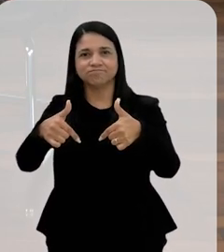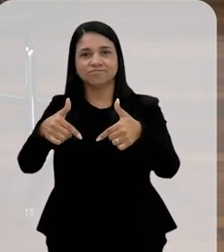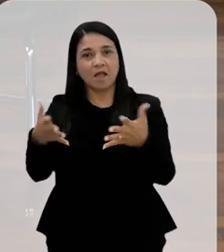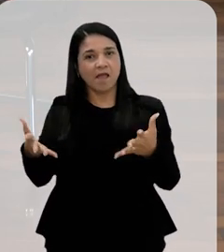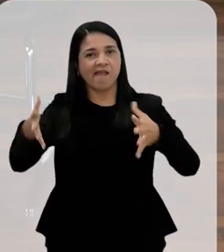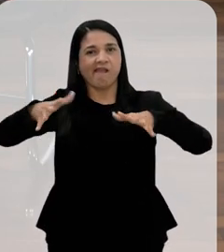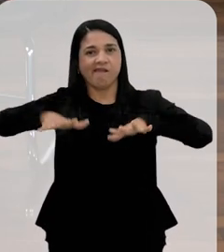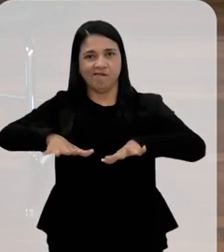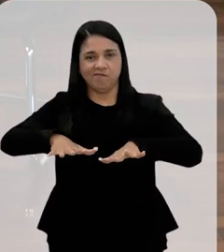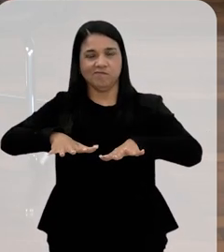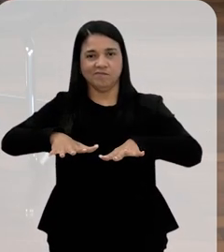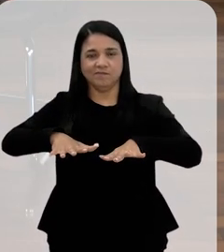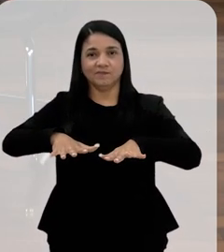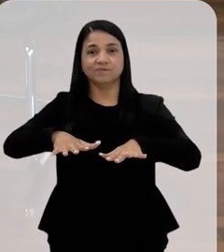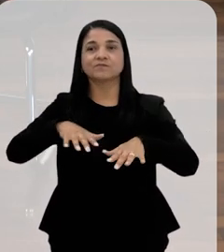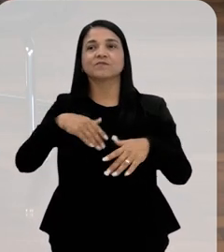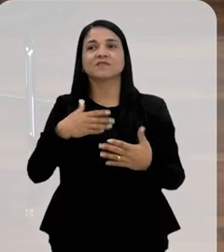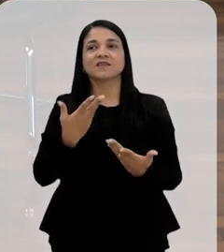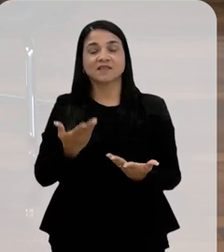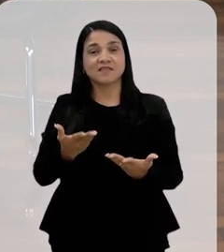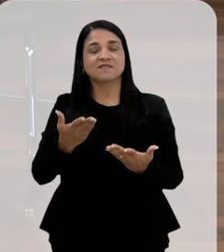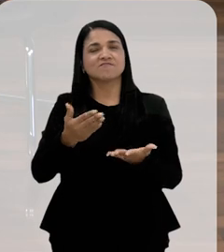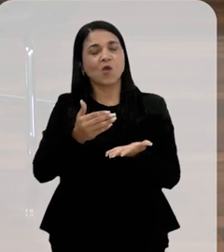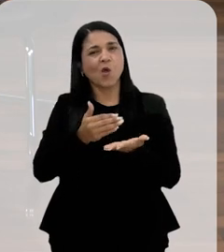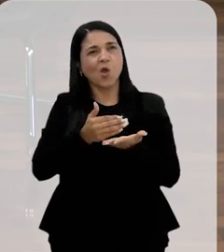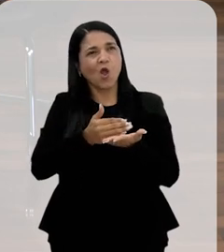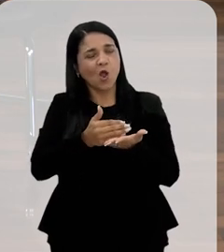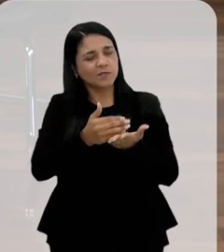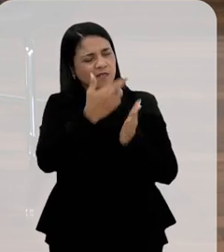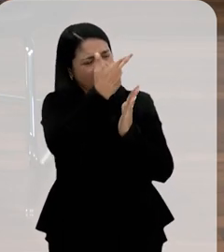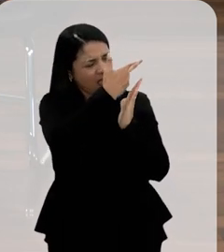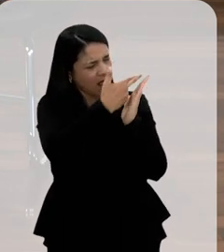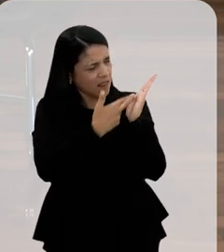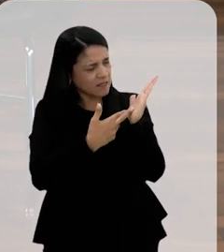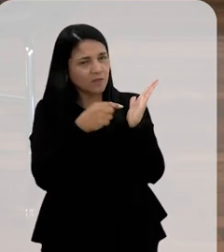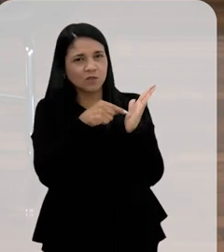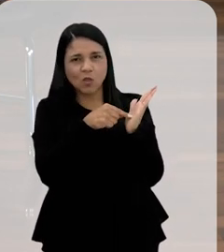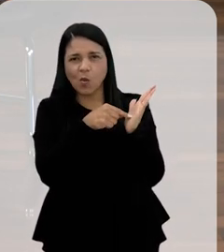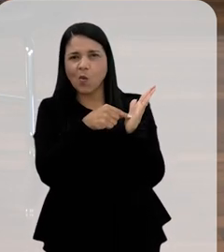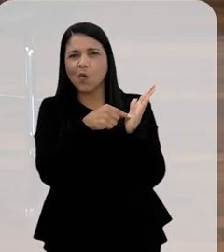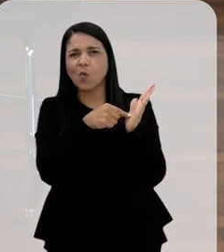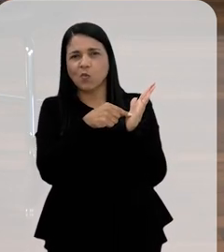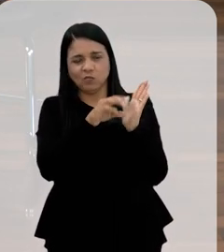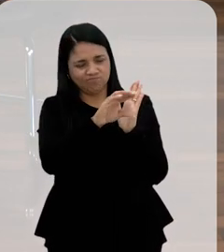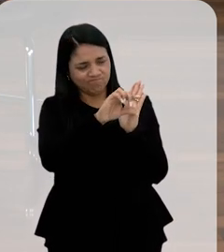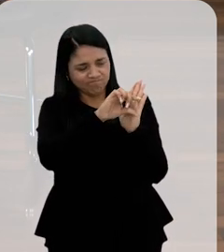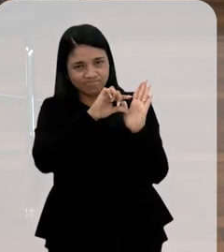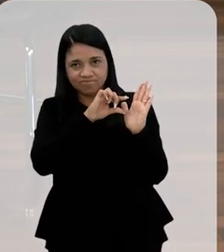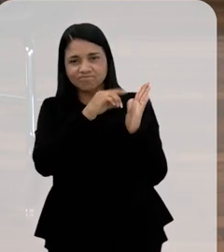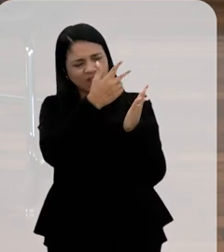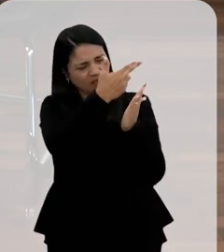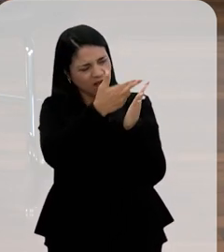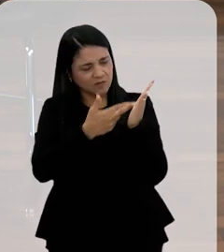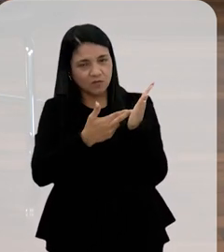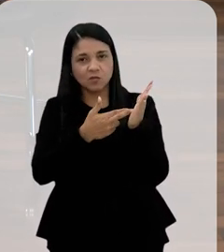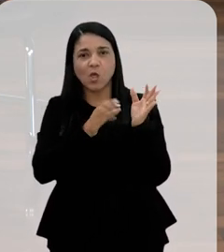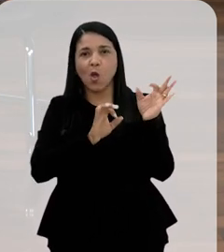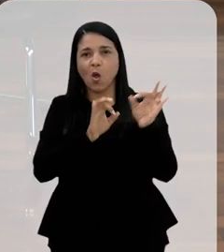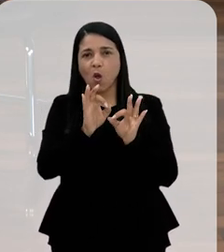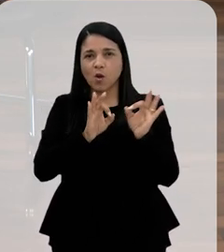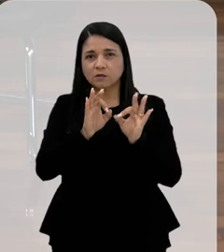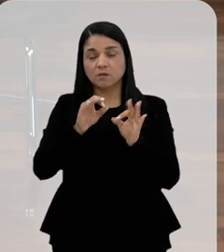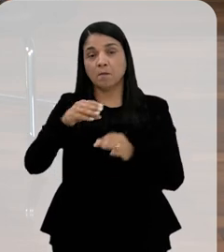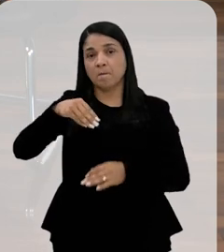inclusiva. Vou começar aqui com uma passagem que foi retirada também do relatório da